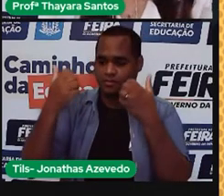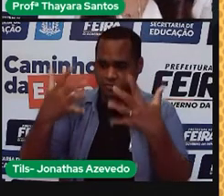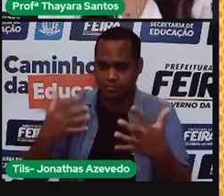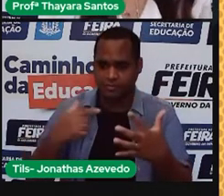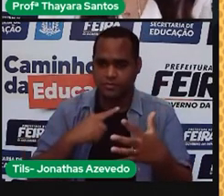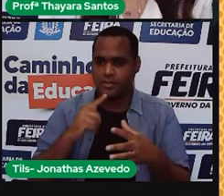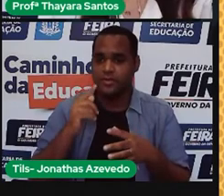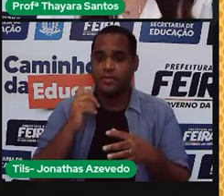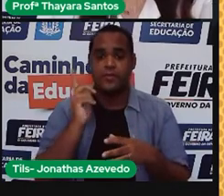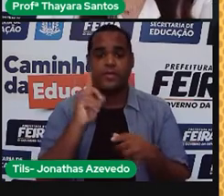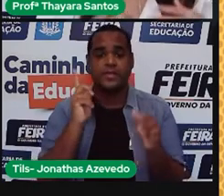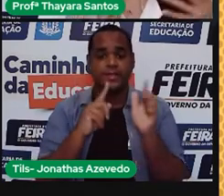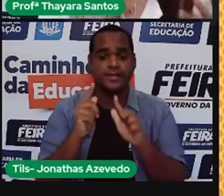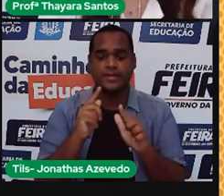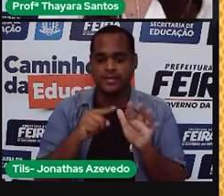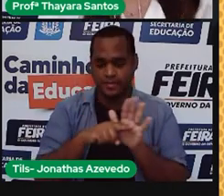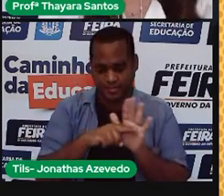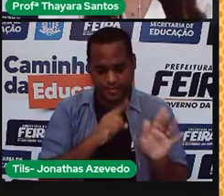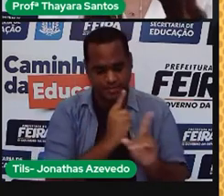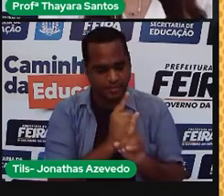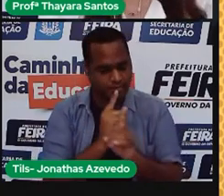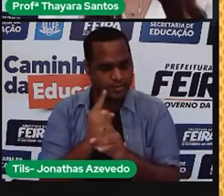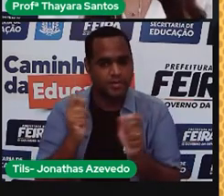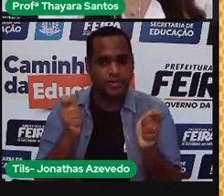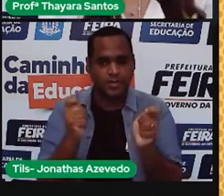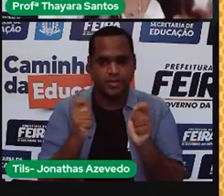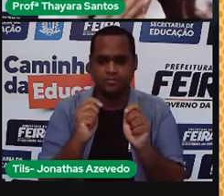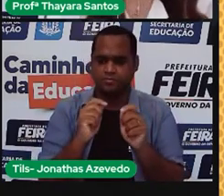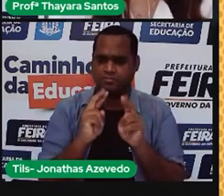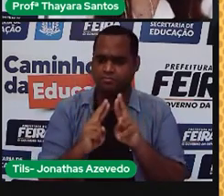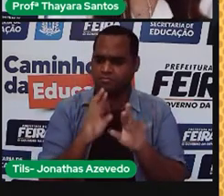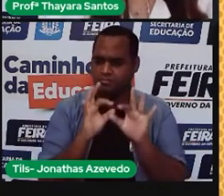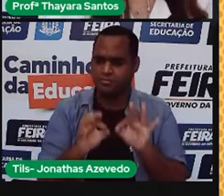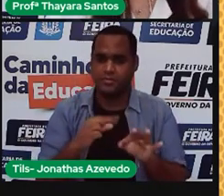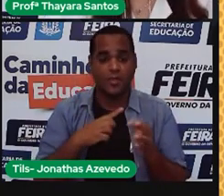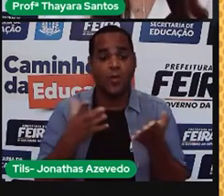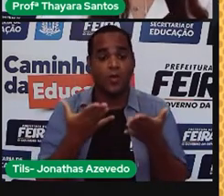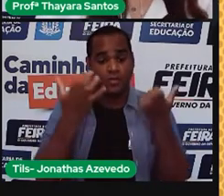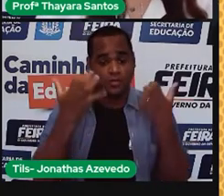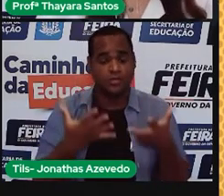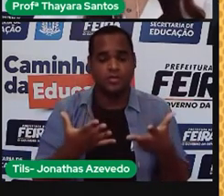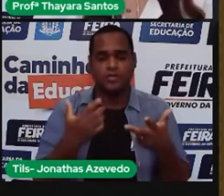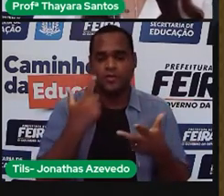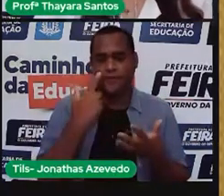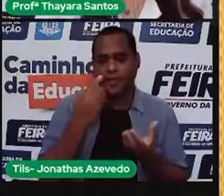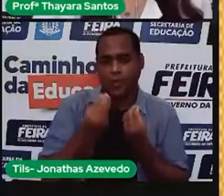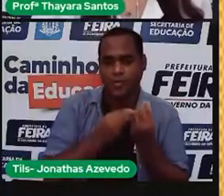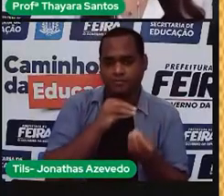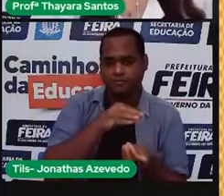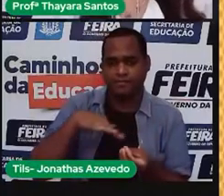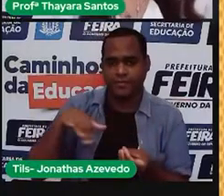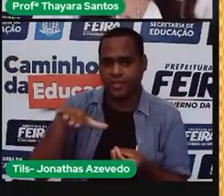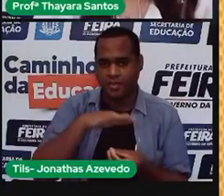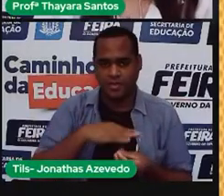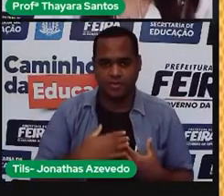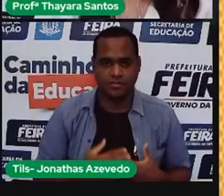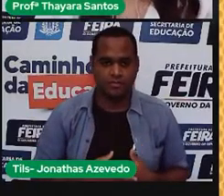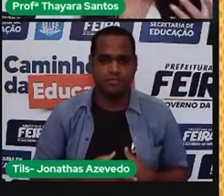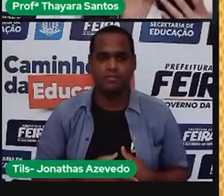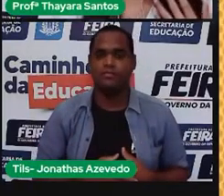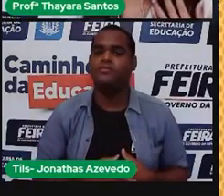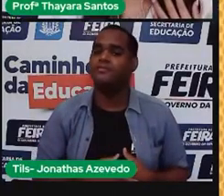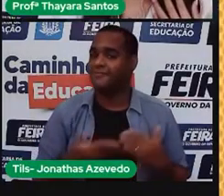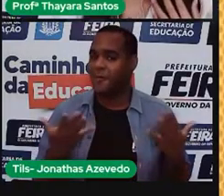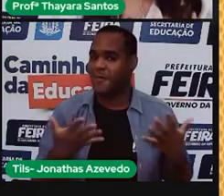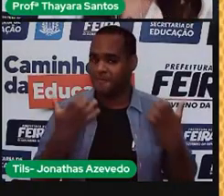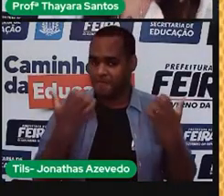existir futuros pesquisadores que vão ajudar a resolver esses problemas que a gente vê hoje nessa área. Por hoje, nós